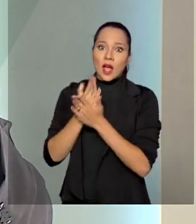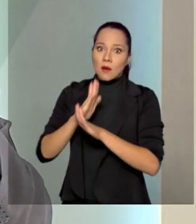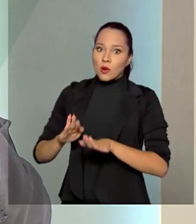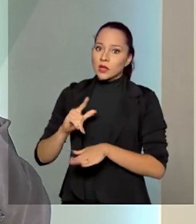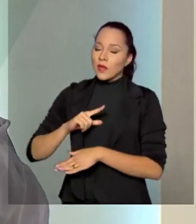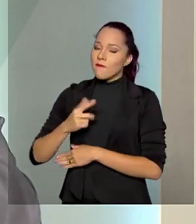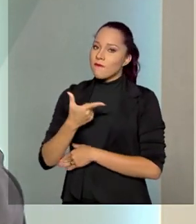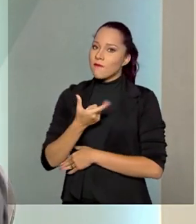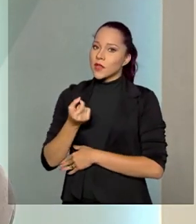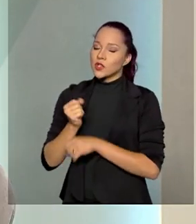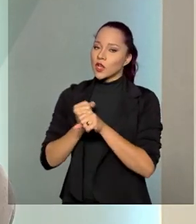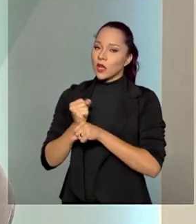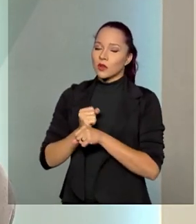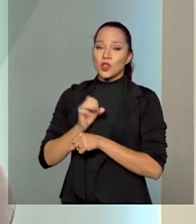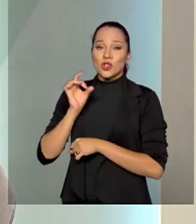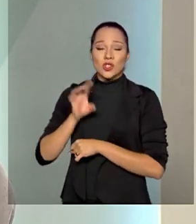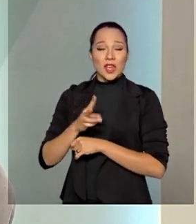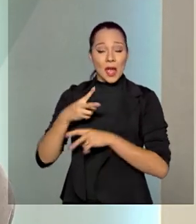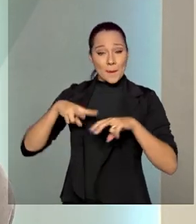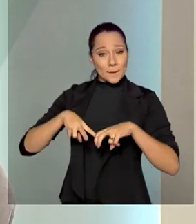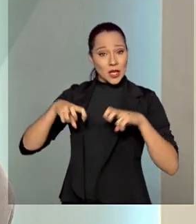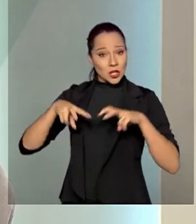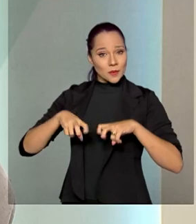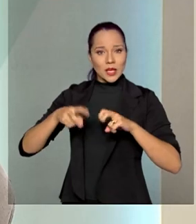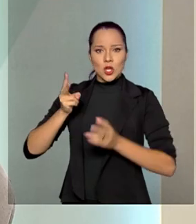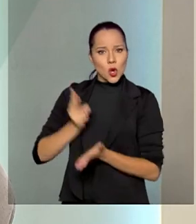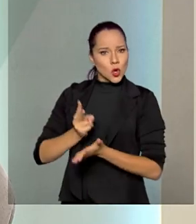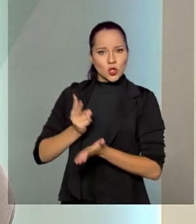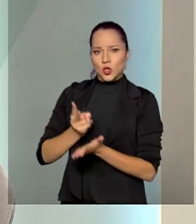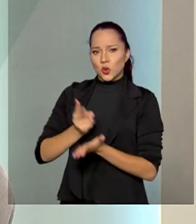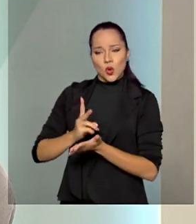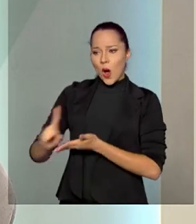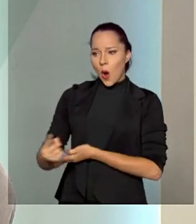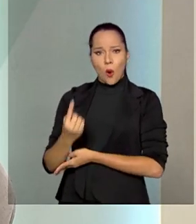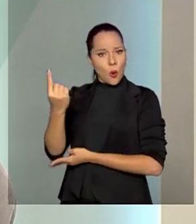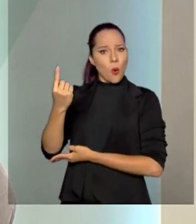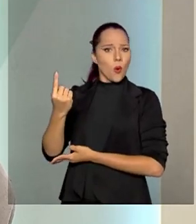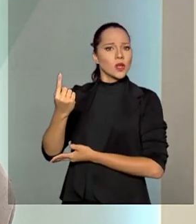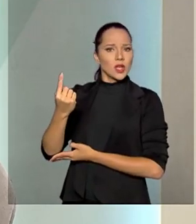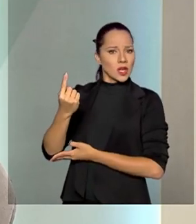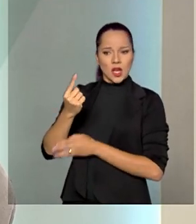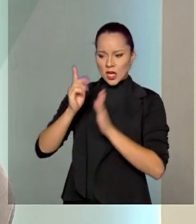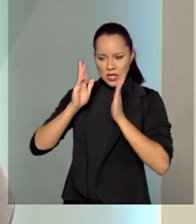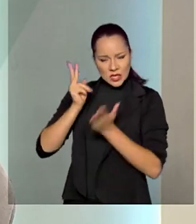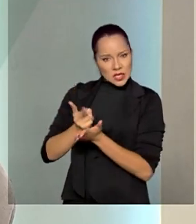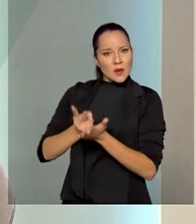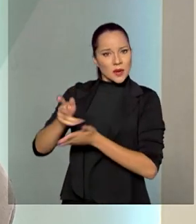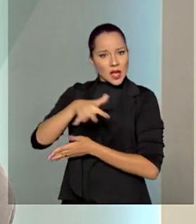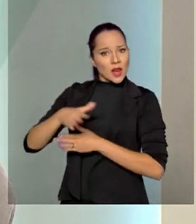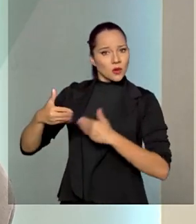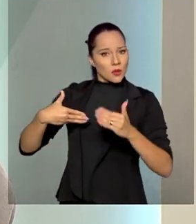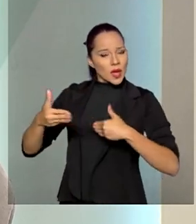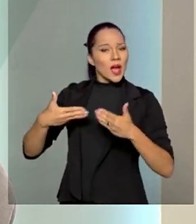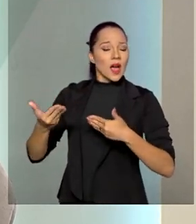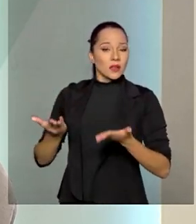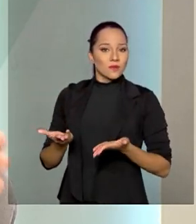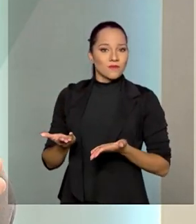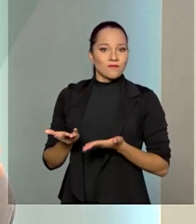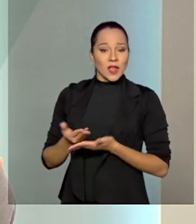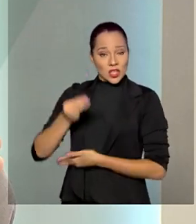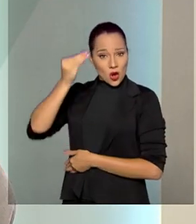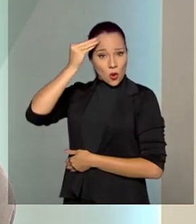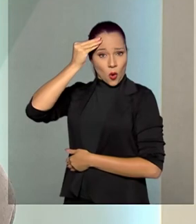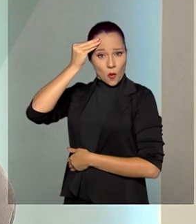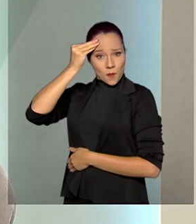anos. Só tem que a Petrobras continuou como agente dominante e concentrador do mercado. A culpa não